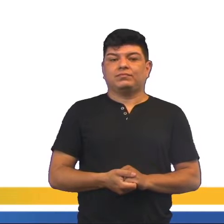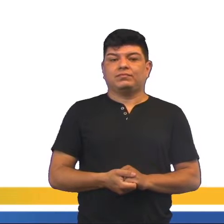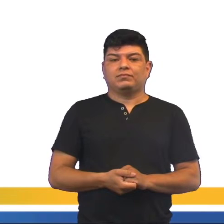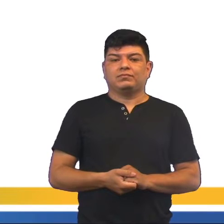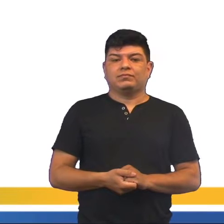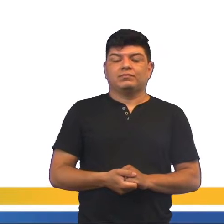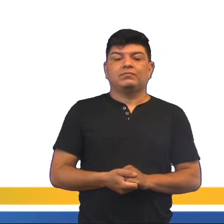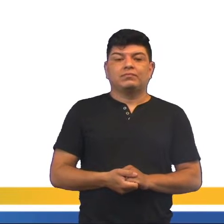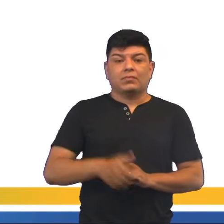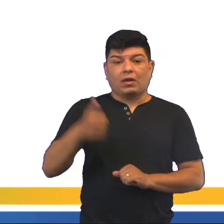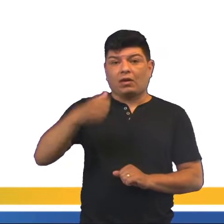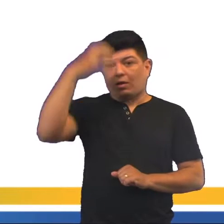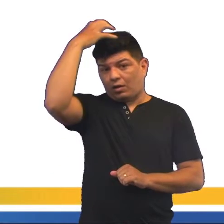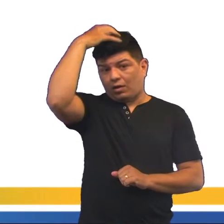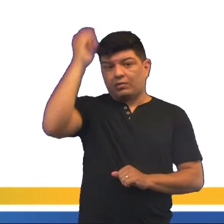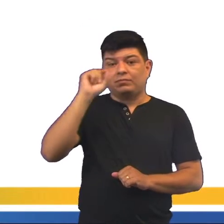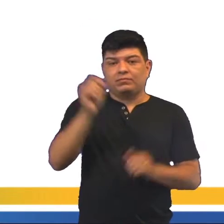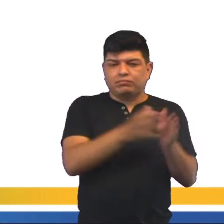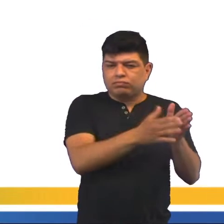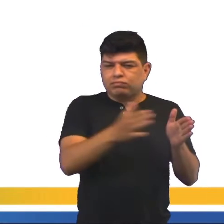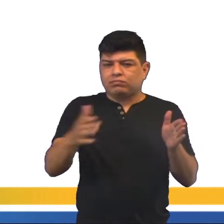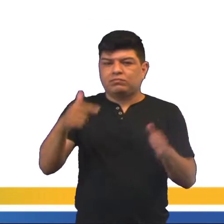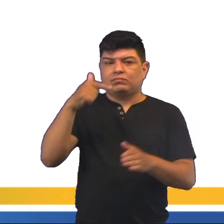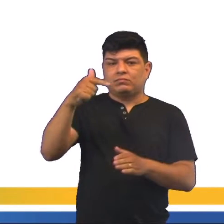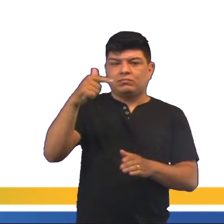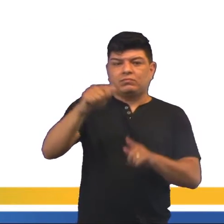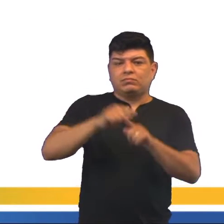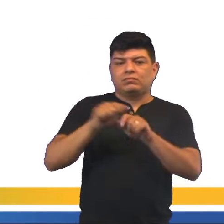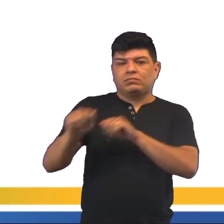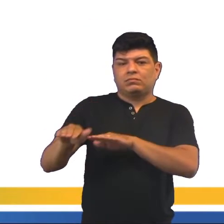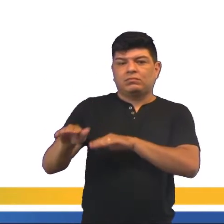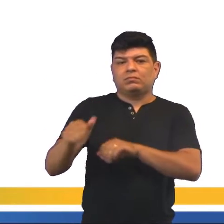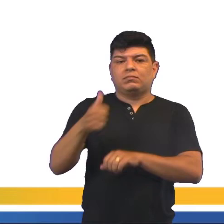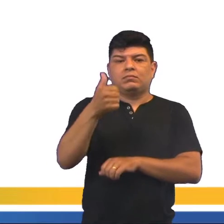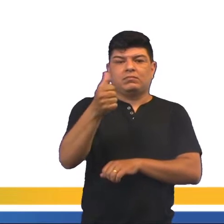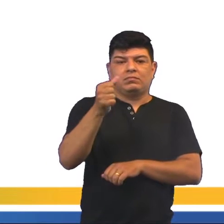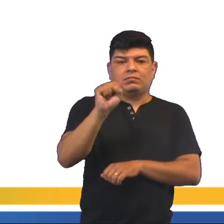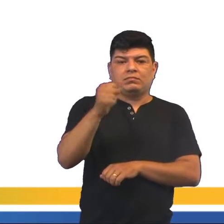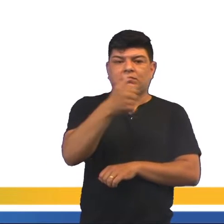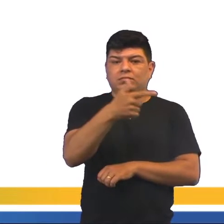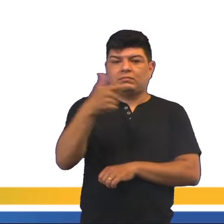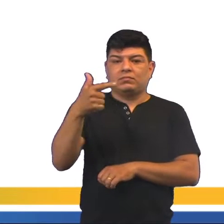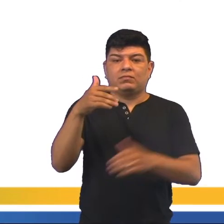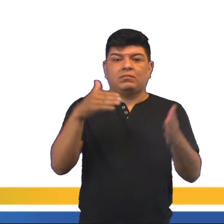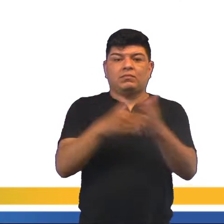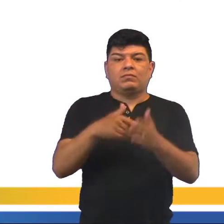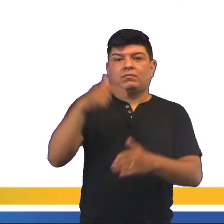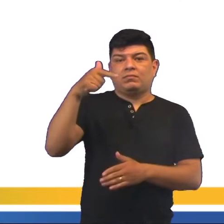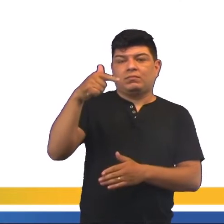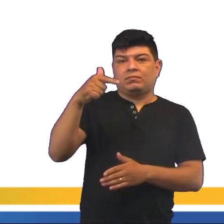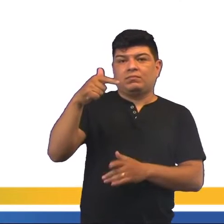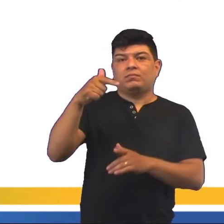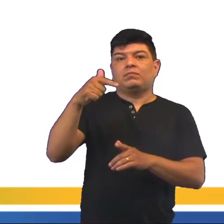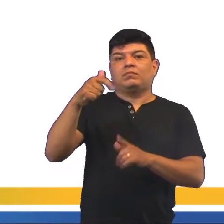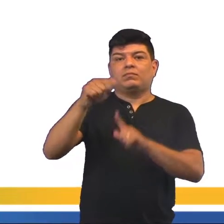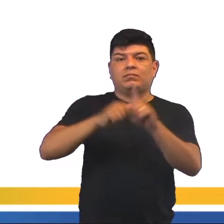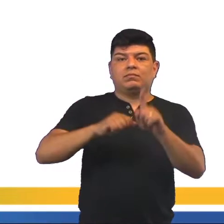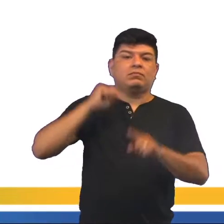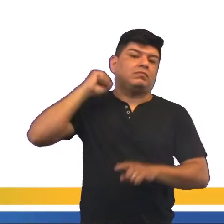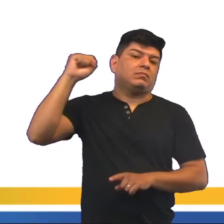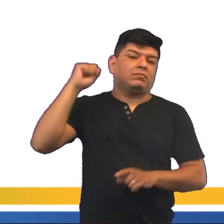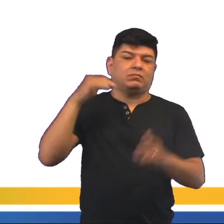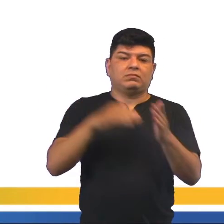O primeiro reinado corresponde ao período de 7 de setembro de 1822 a 7 de abril de